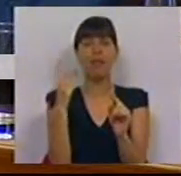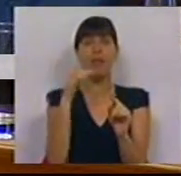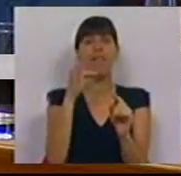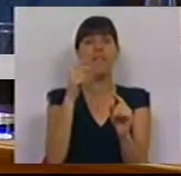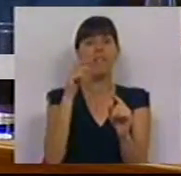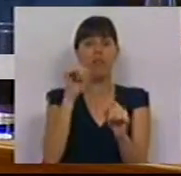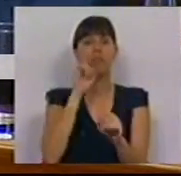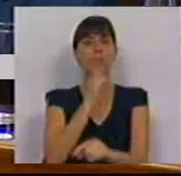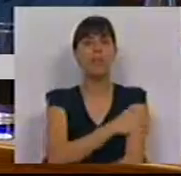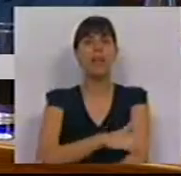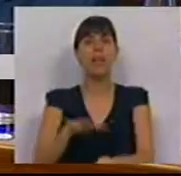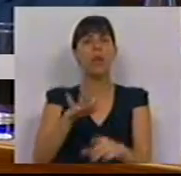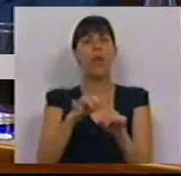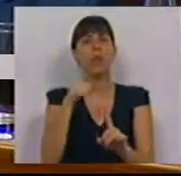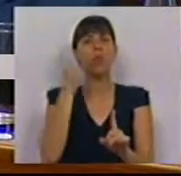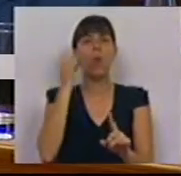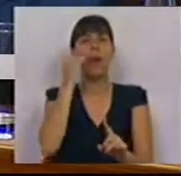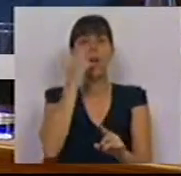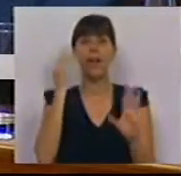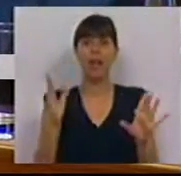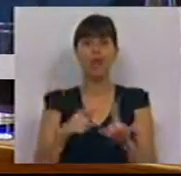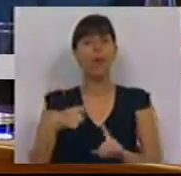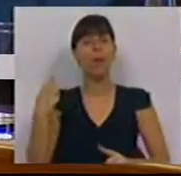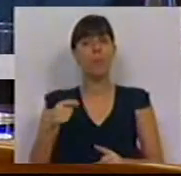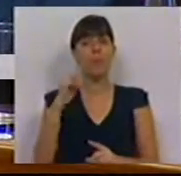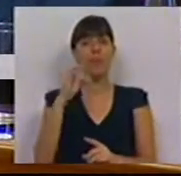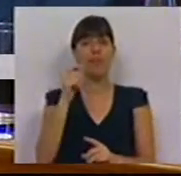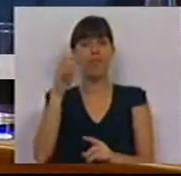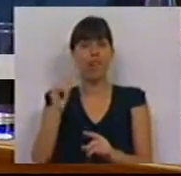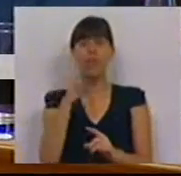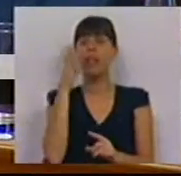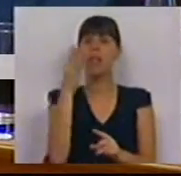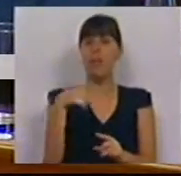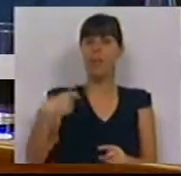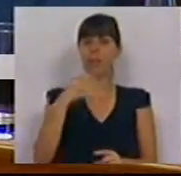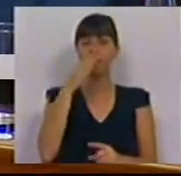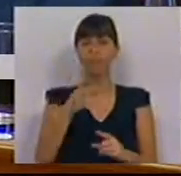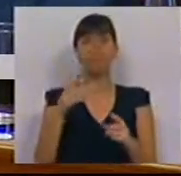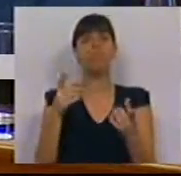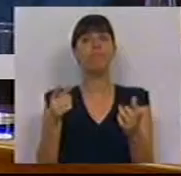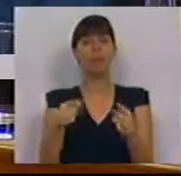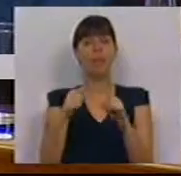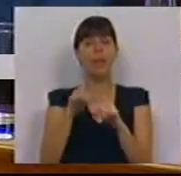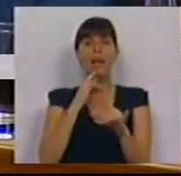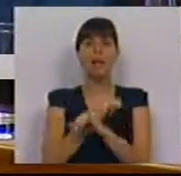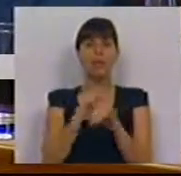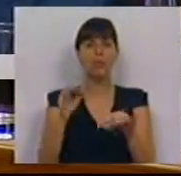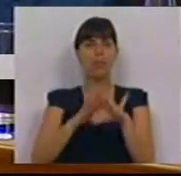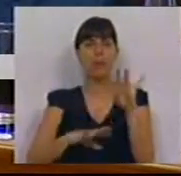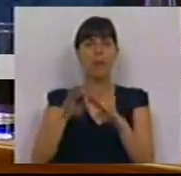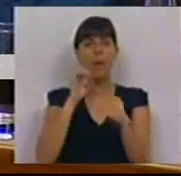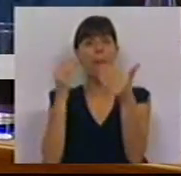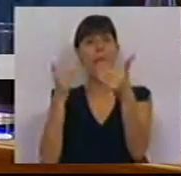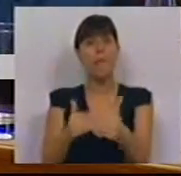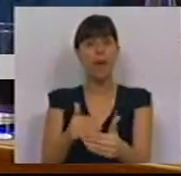garantia que a situação não era grave. O Presidente do ICFES diz A migração era impossível de fazer nos